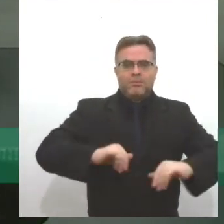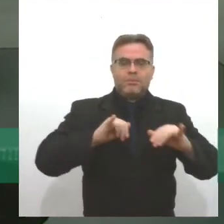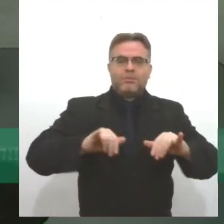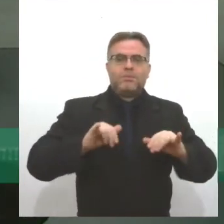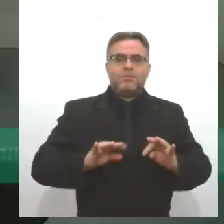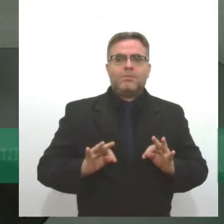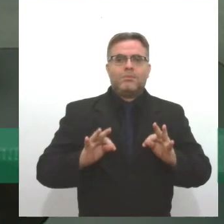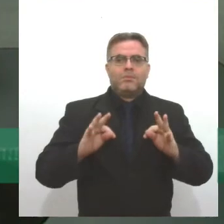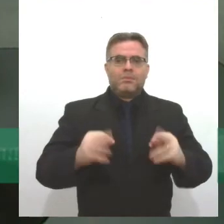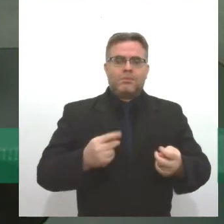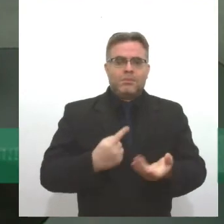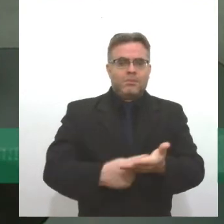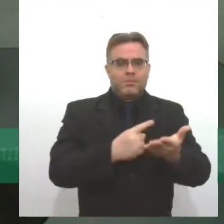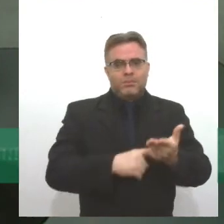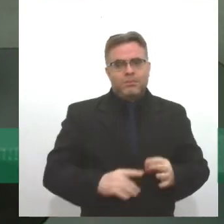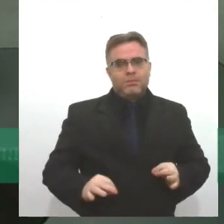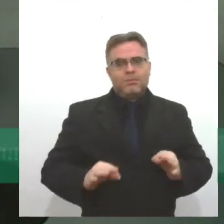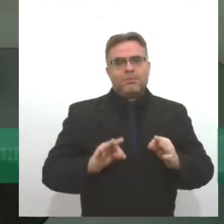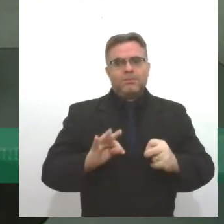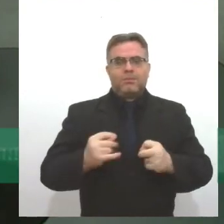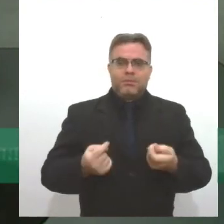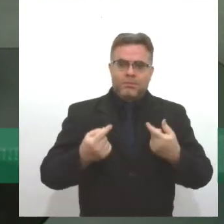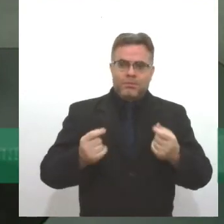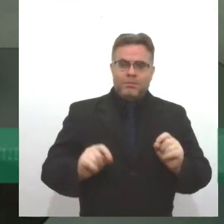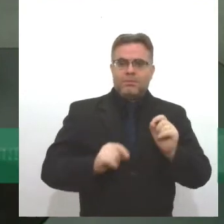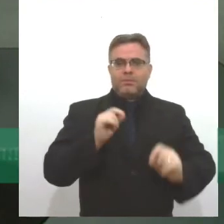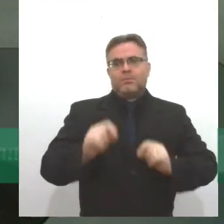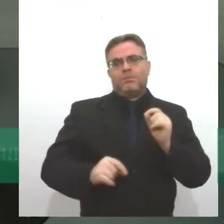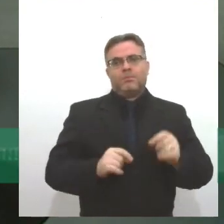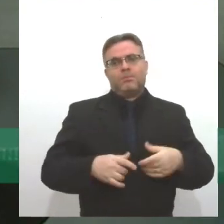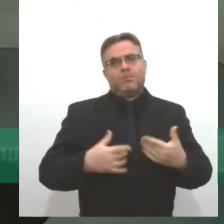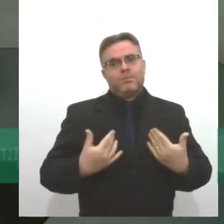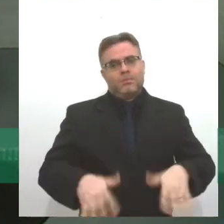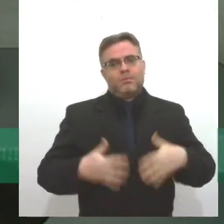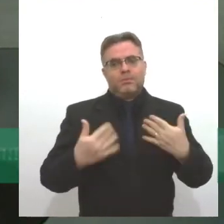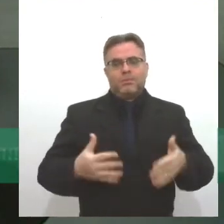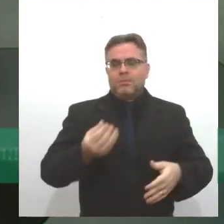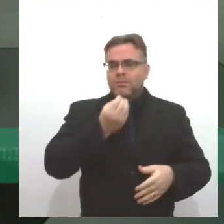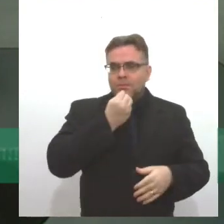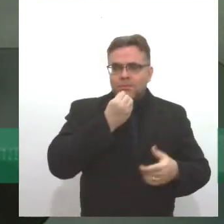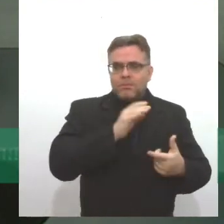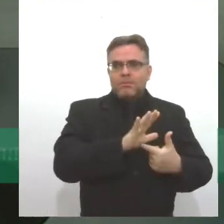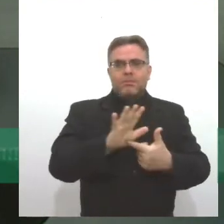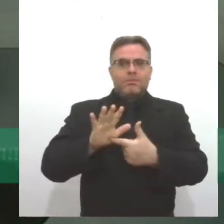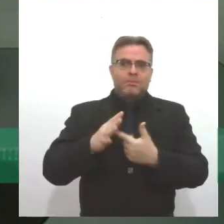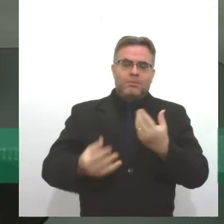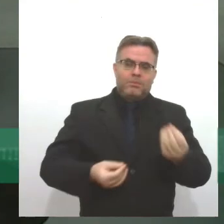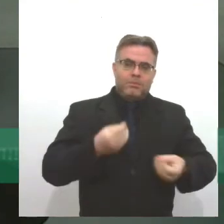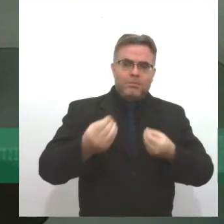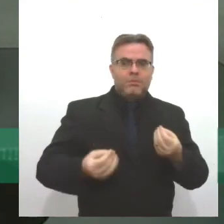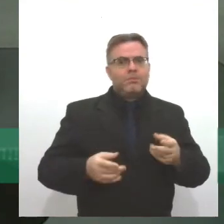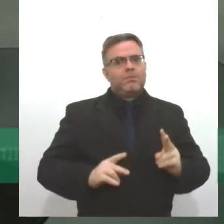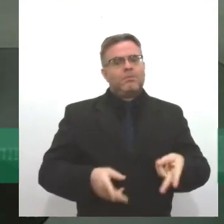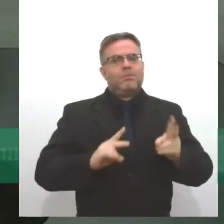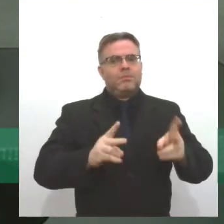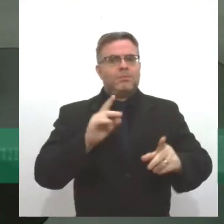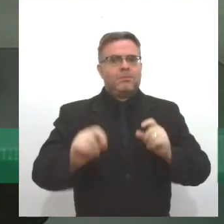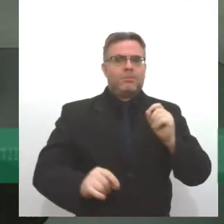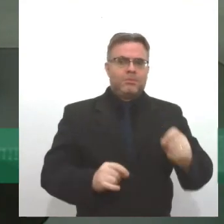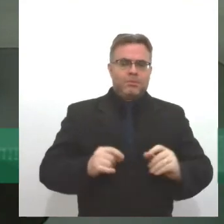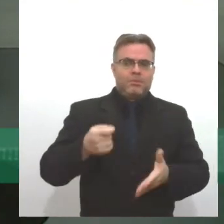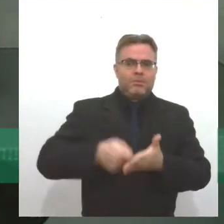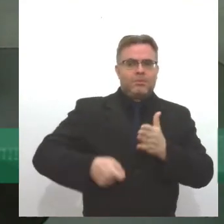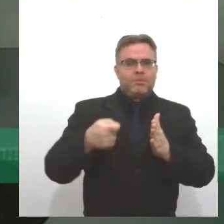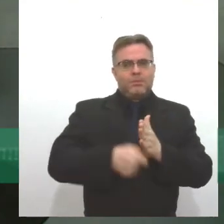sociedade, notadamente aqueles segmentos que são menos aquinhoados na oportunidade de falar sobre si, de reivindicar seus direitos, eu acho que